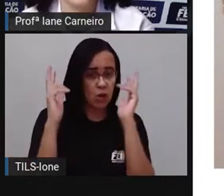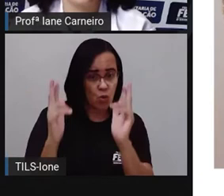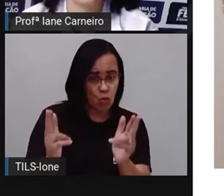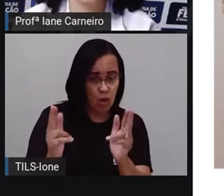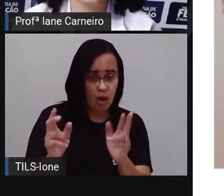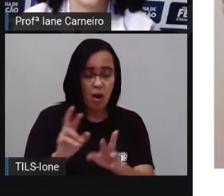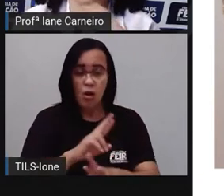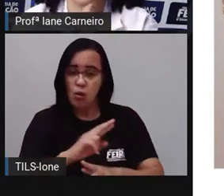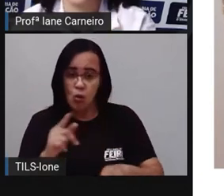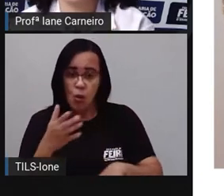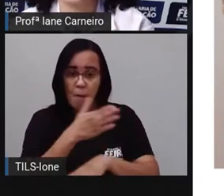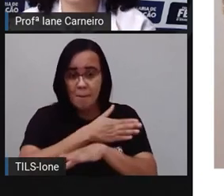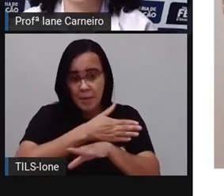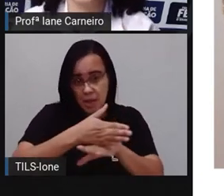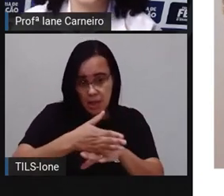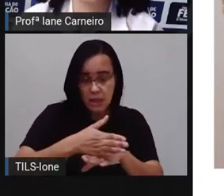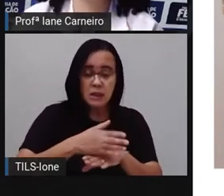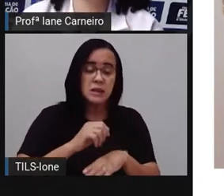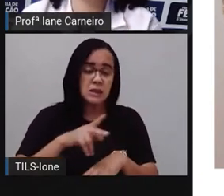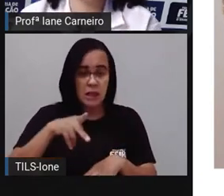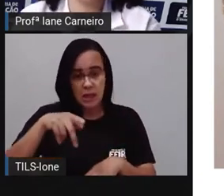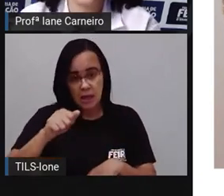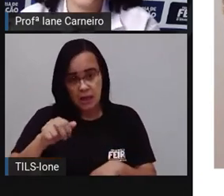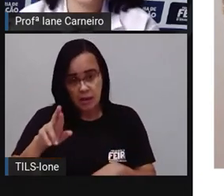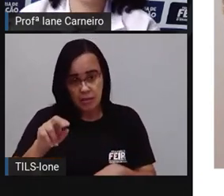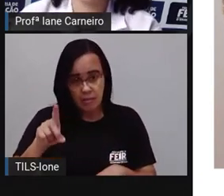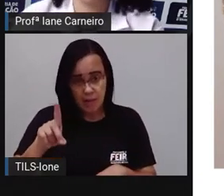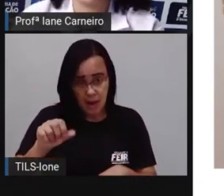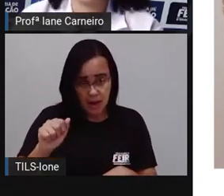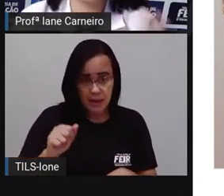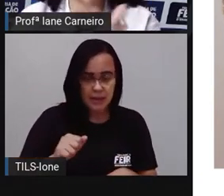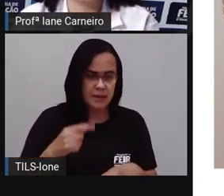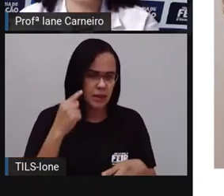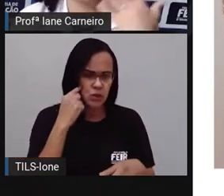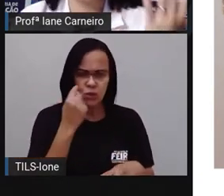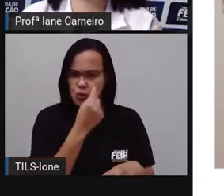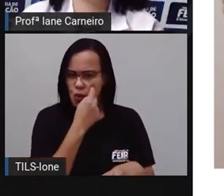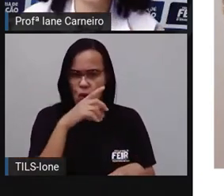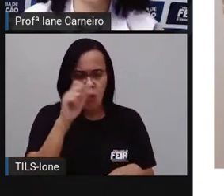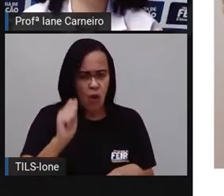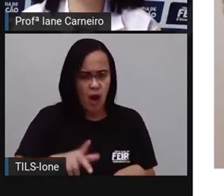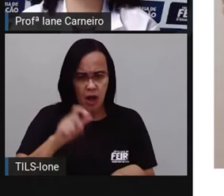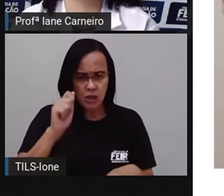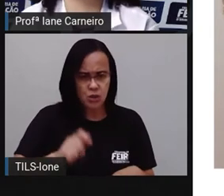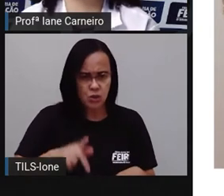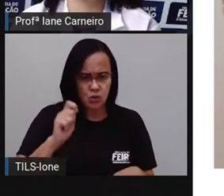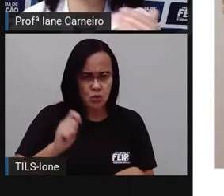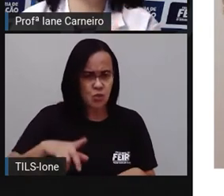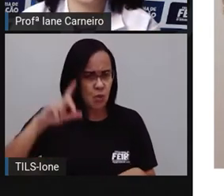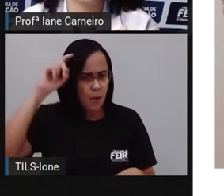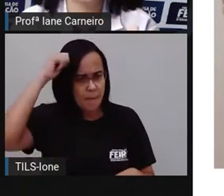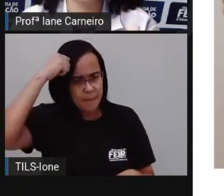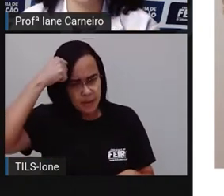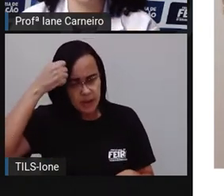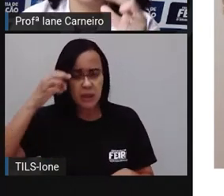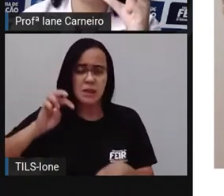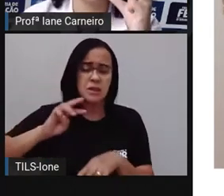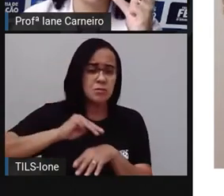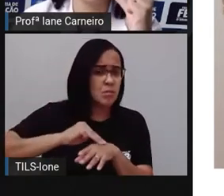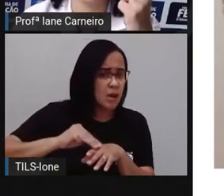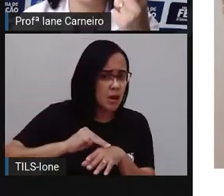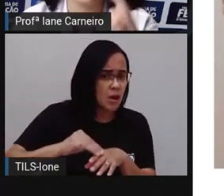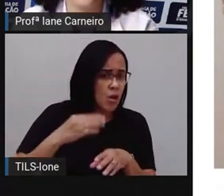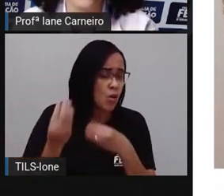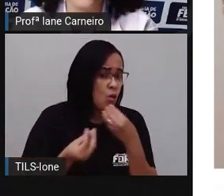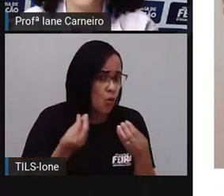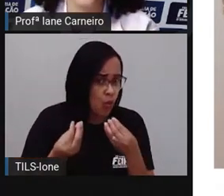pele? É branca? É parda? Os olhos, né? Seus olhos são azuis, pretos, castanhos, né? E os seus lábios são como mais